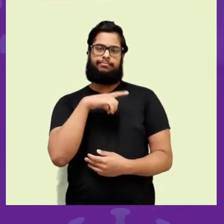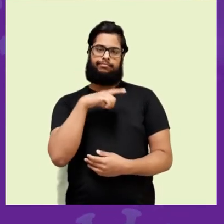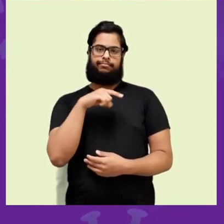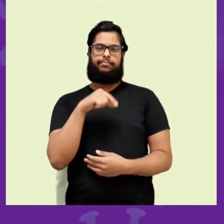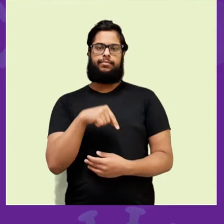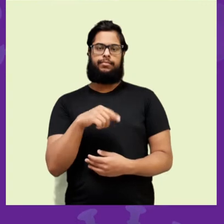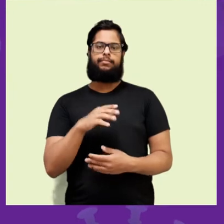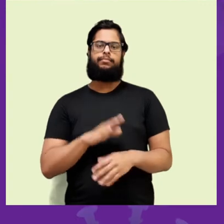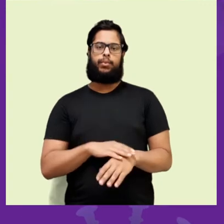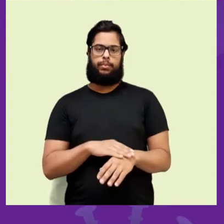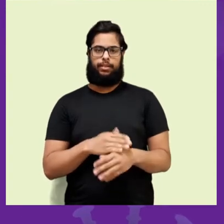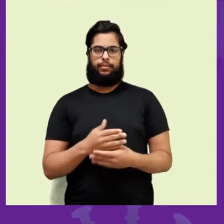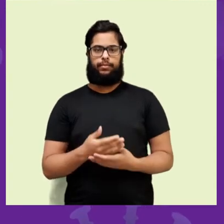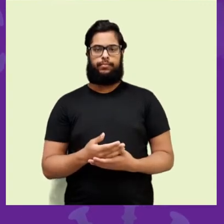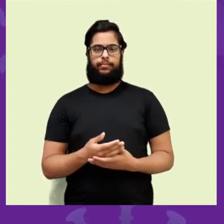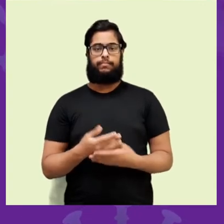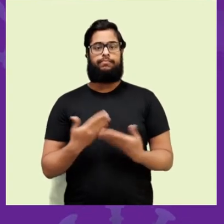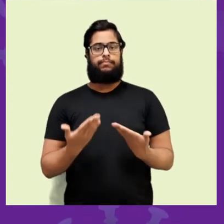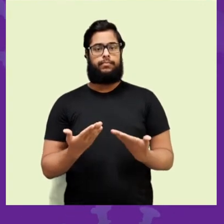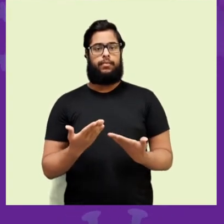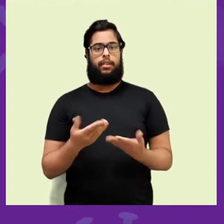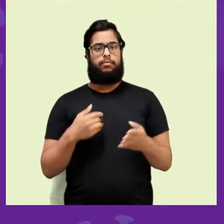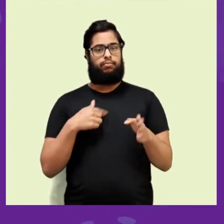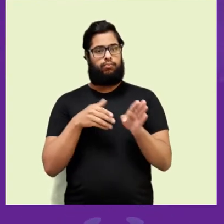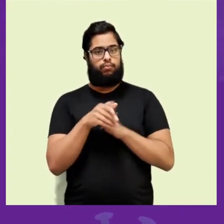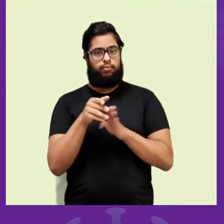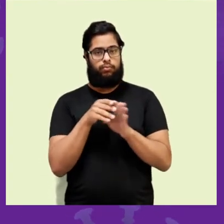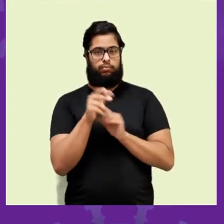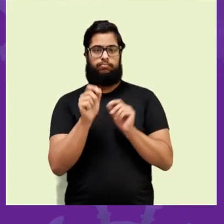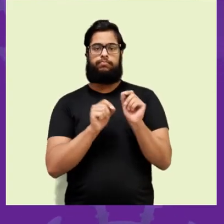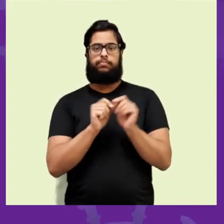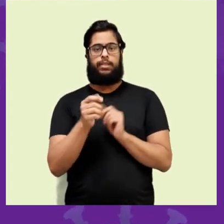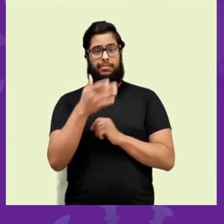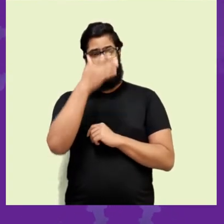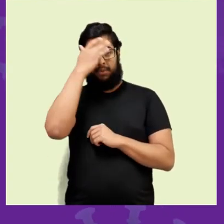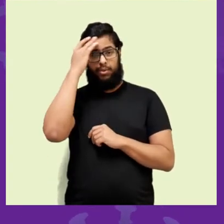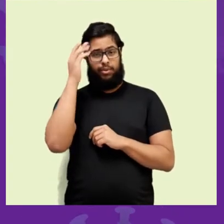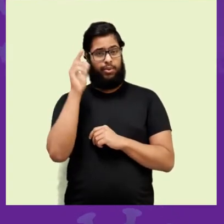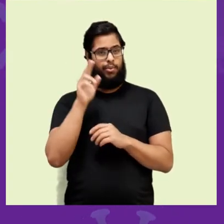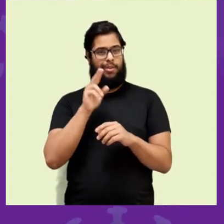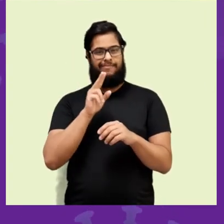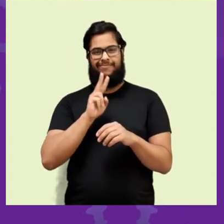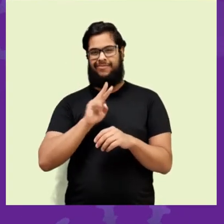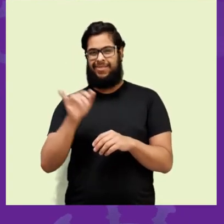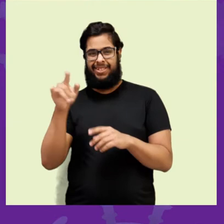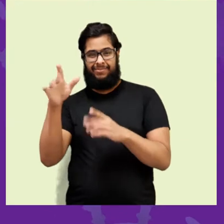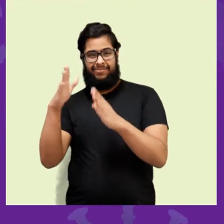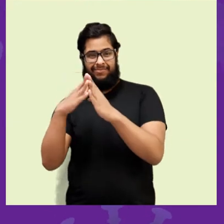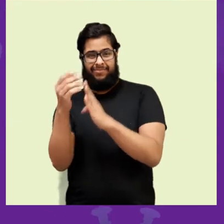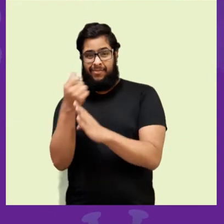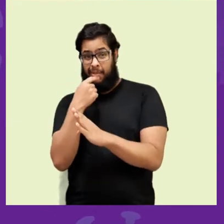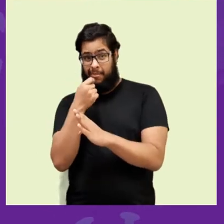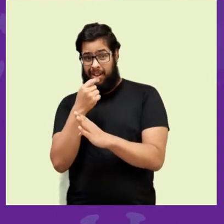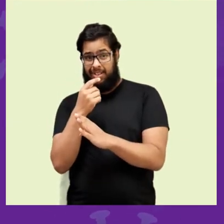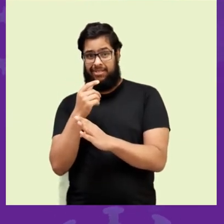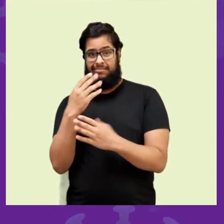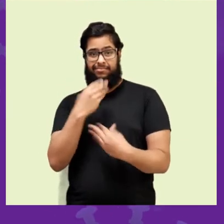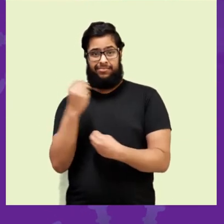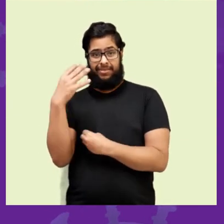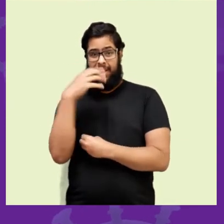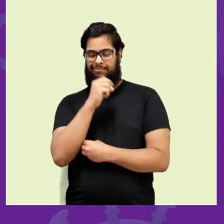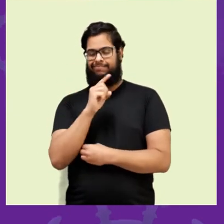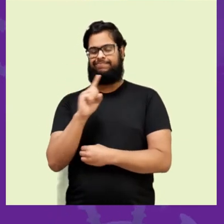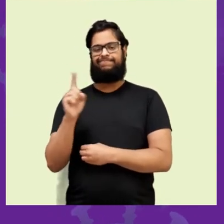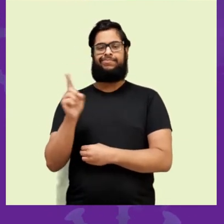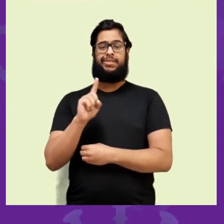momento. Portanto, eu aconselho que ninguém procure fazer teste rápido em farmácia. Se tiver